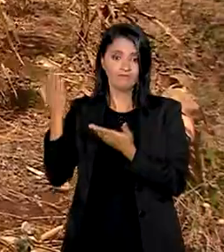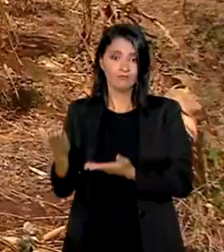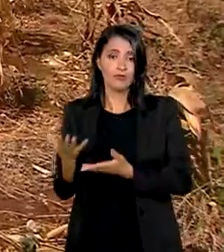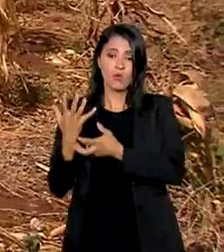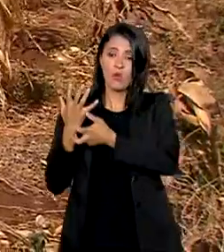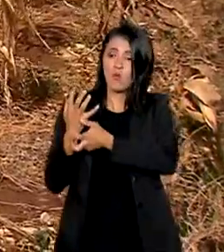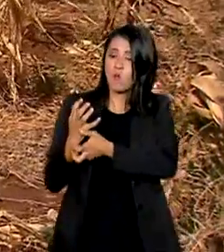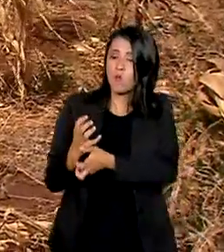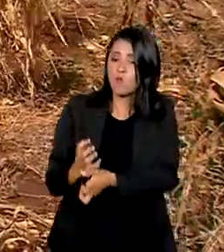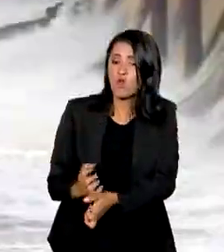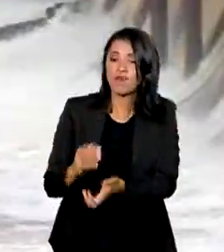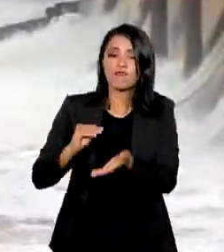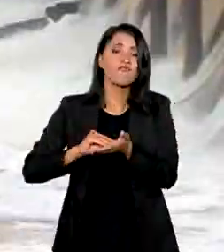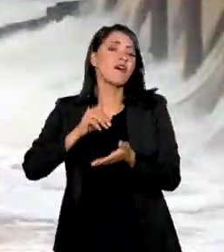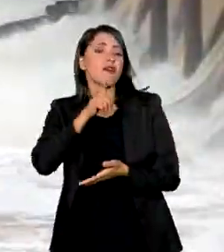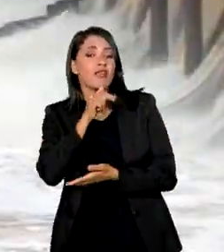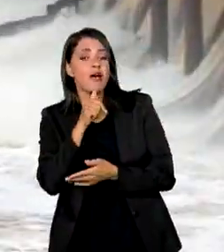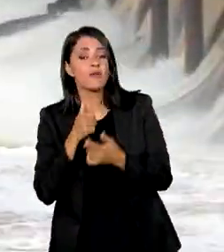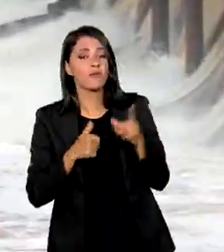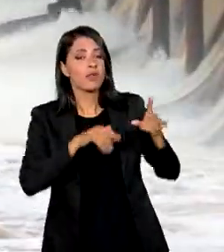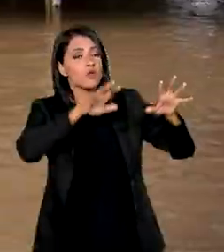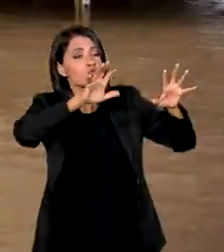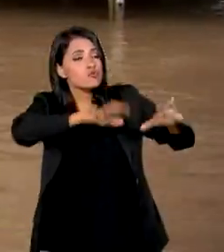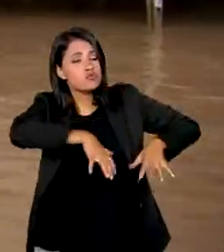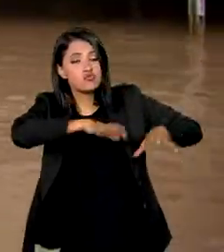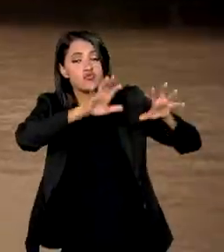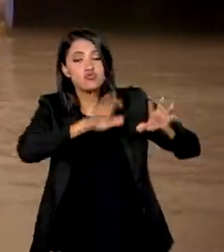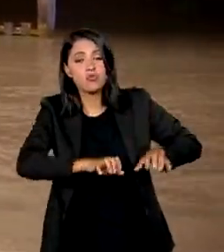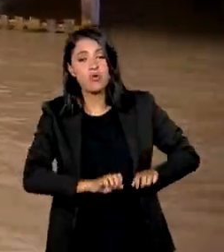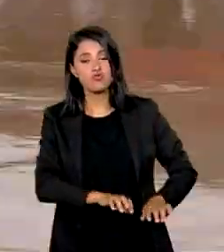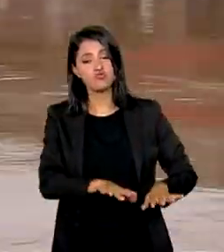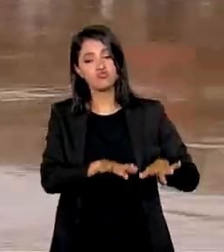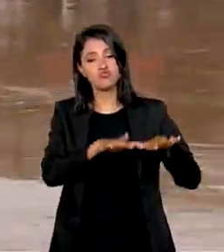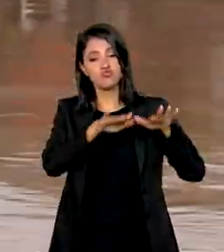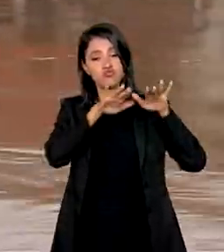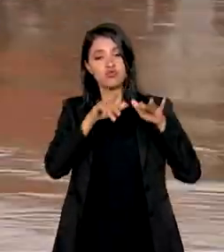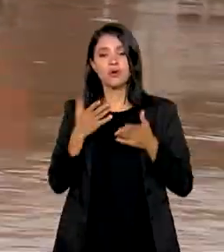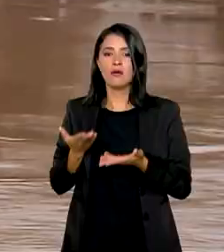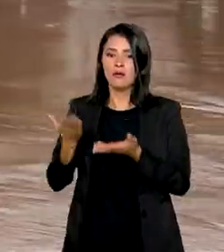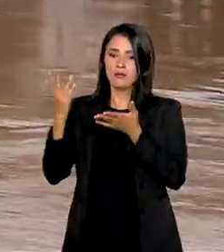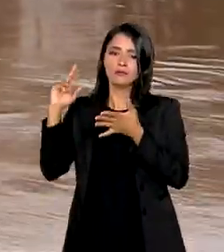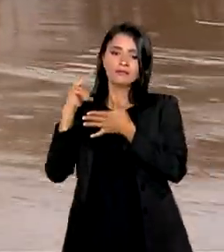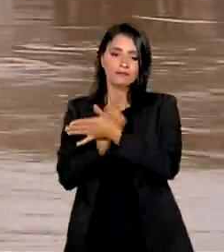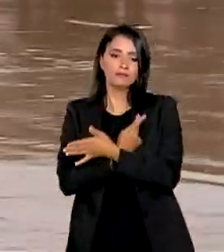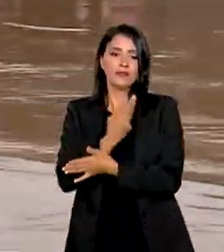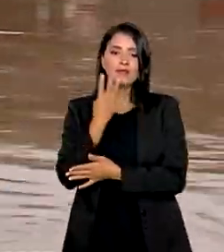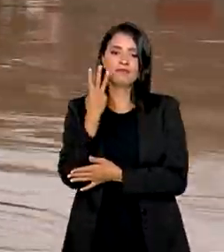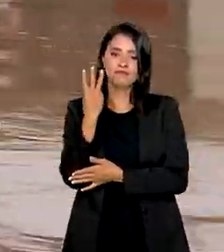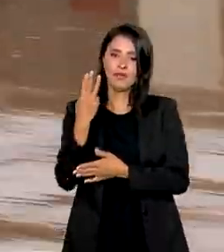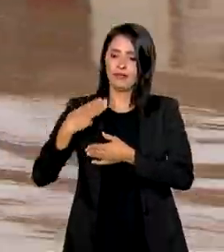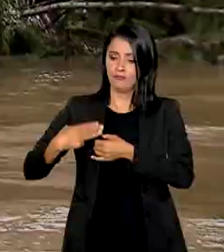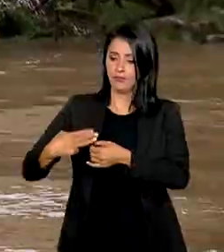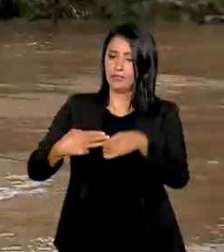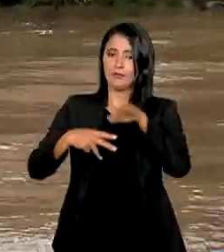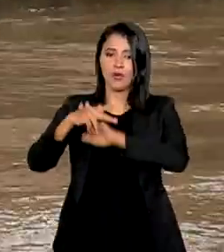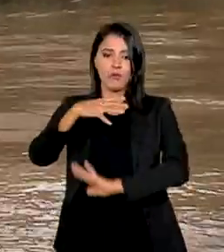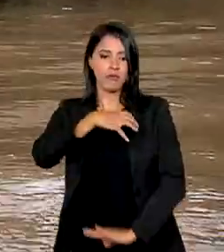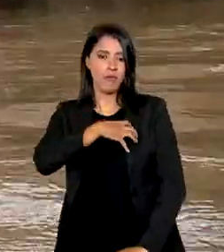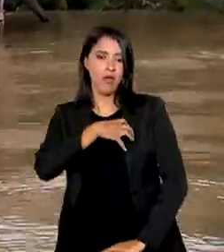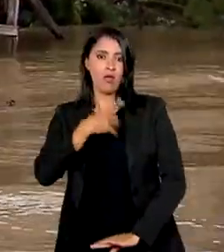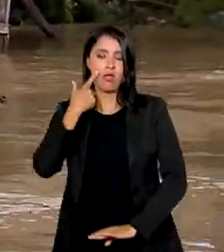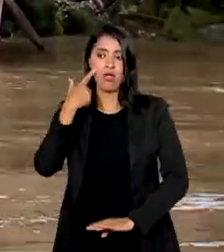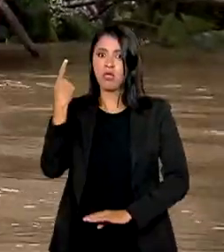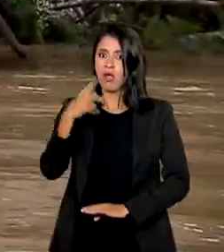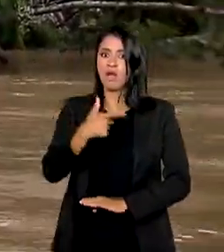estiagem e falta d'água. Do outro, chuvas intensas e alagamentos. Esta é a situação em três municípios da Bahia, que estão na